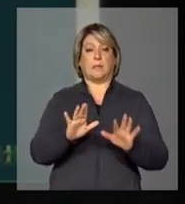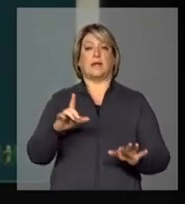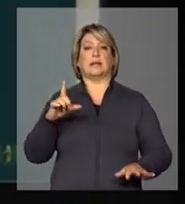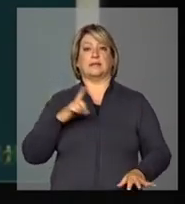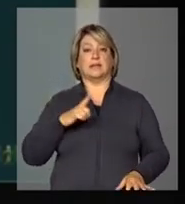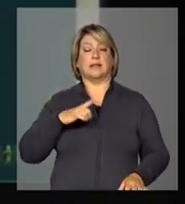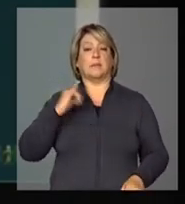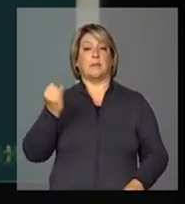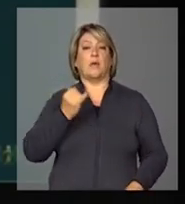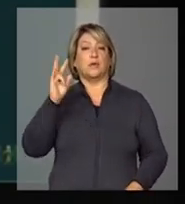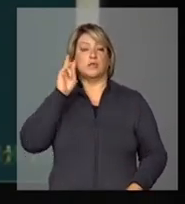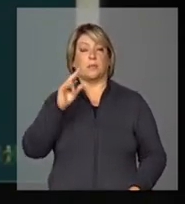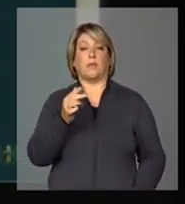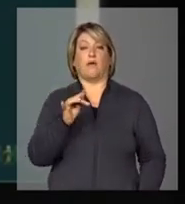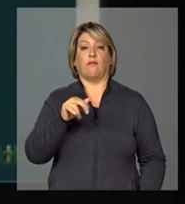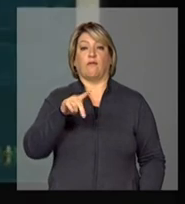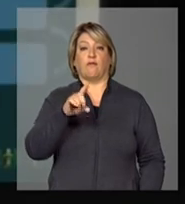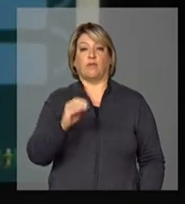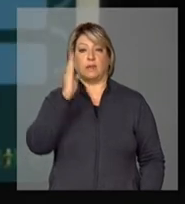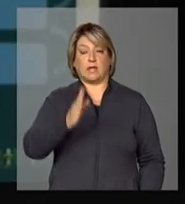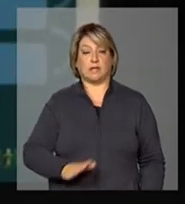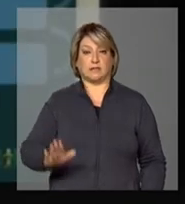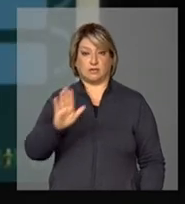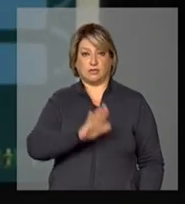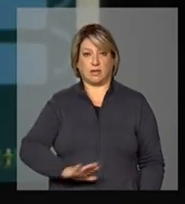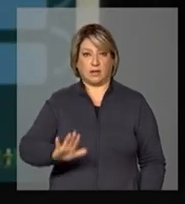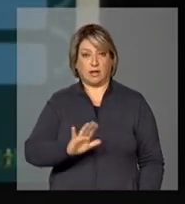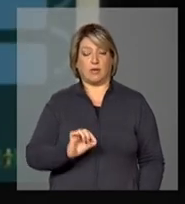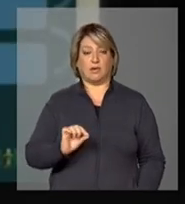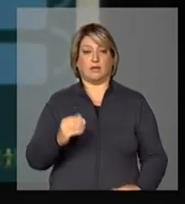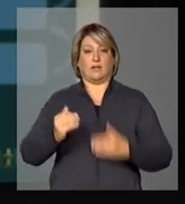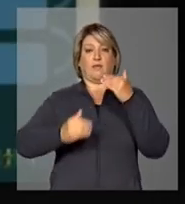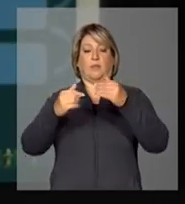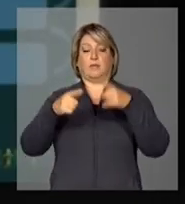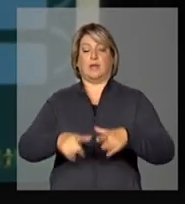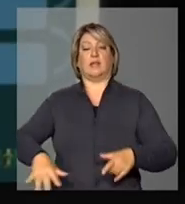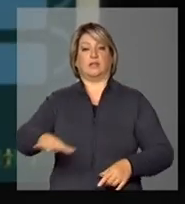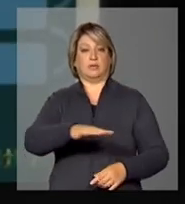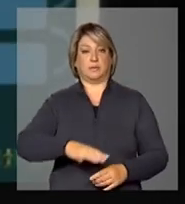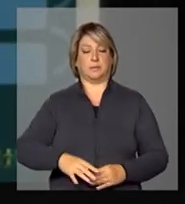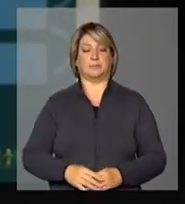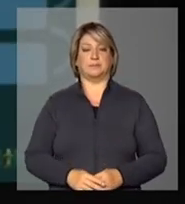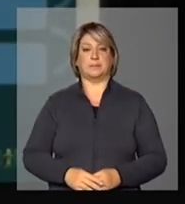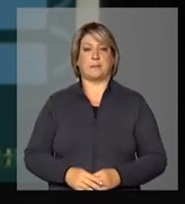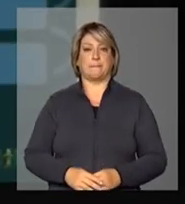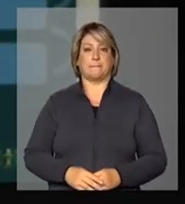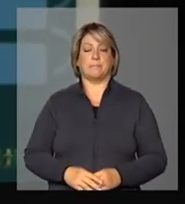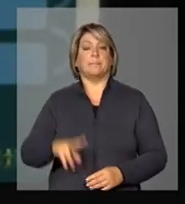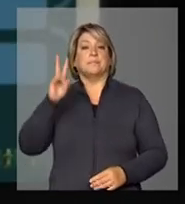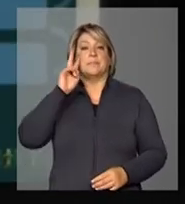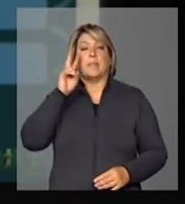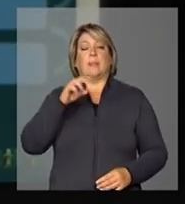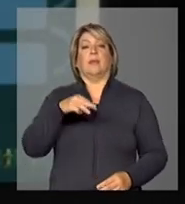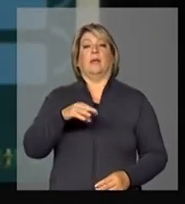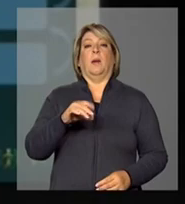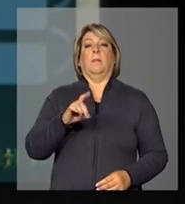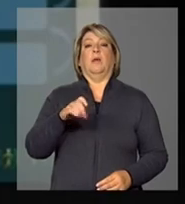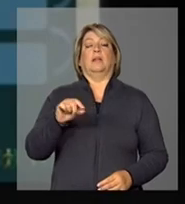a ideia do Fundo Nacional de Desenvolvimento Regional. Com relação ao modelo de